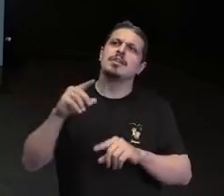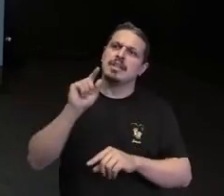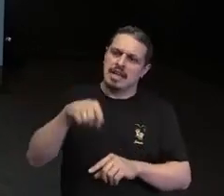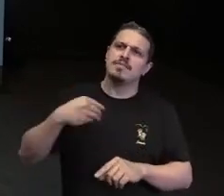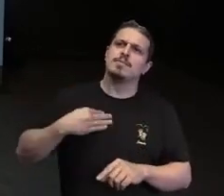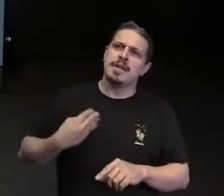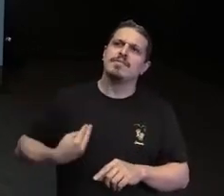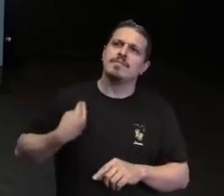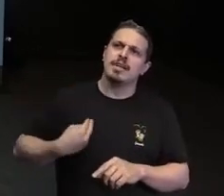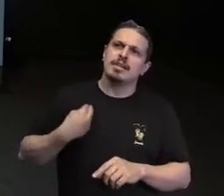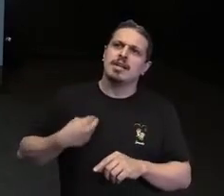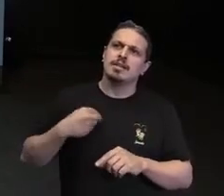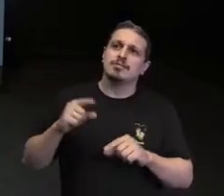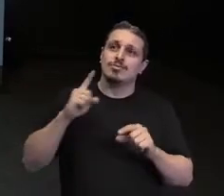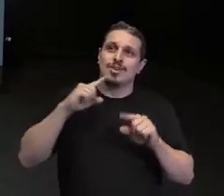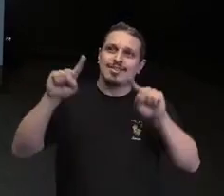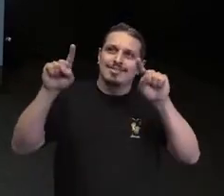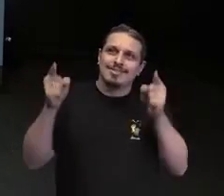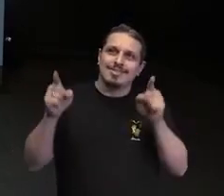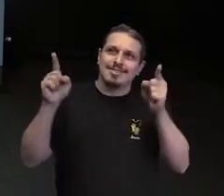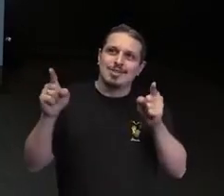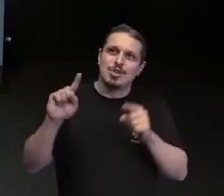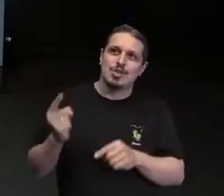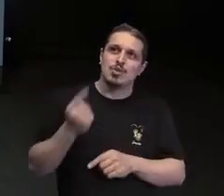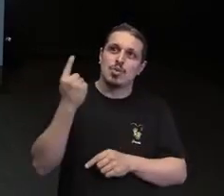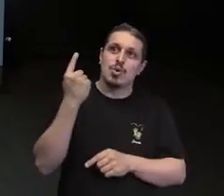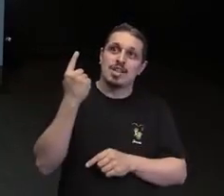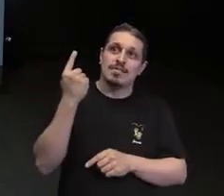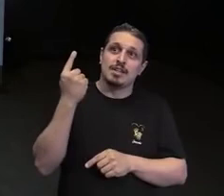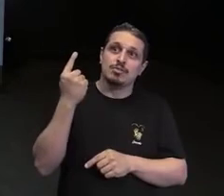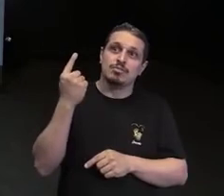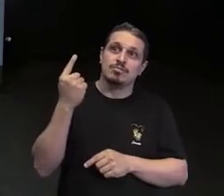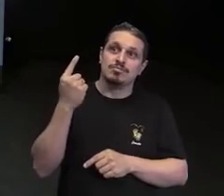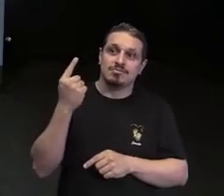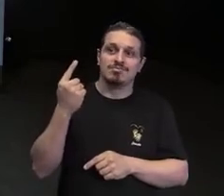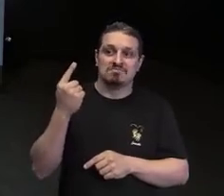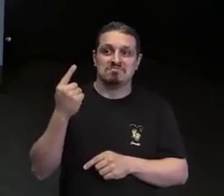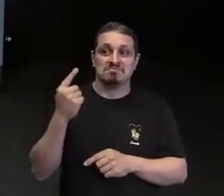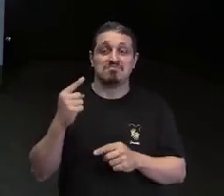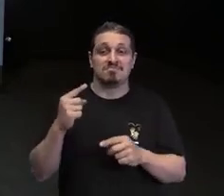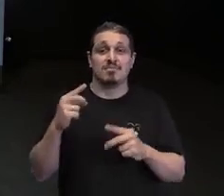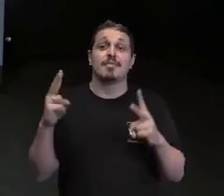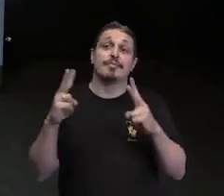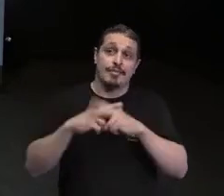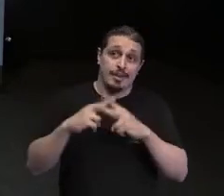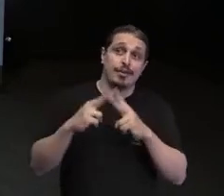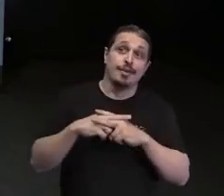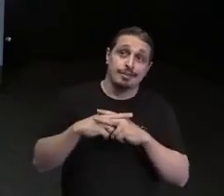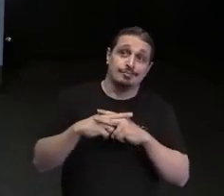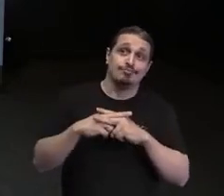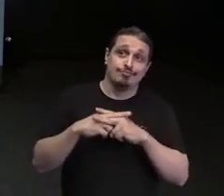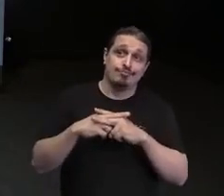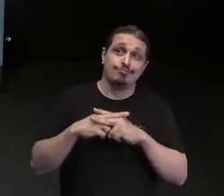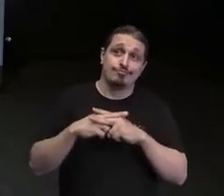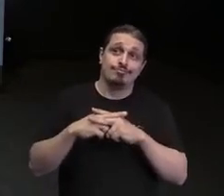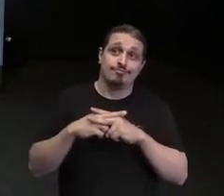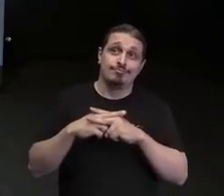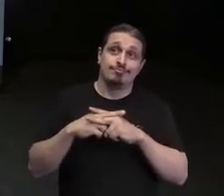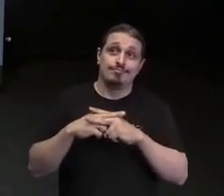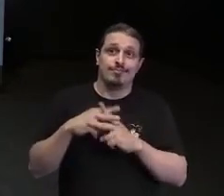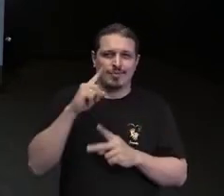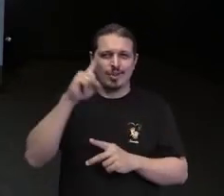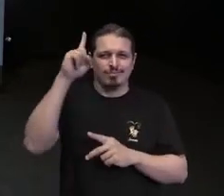violência. Essas crianças, esses adolescentes, eles ainda precisam provar as suas existências,